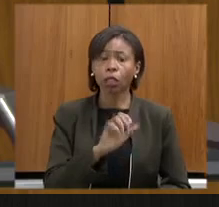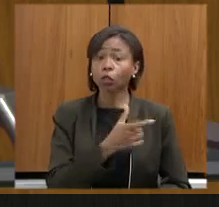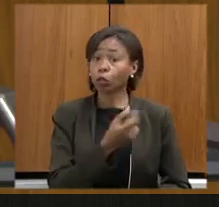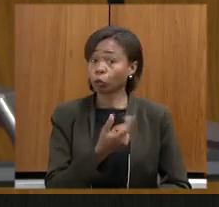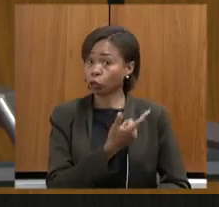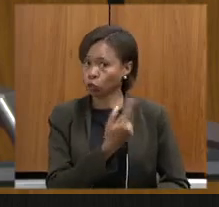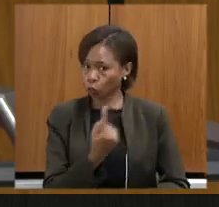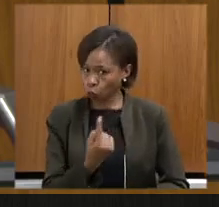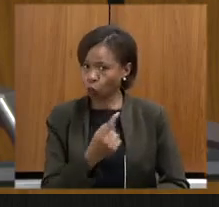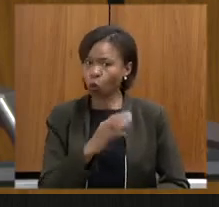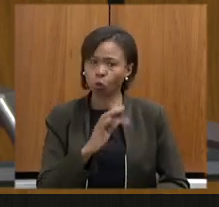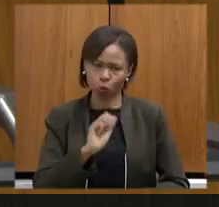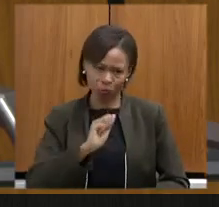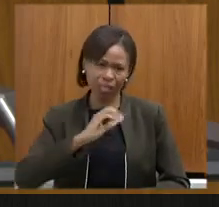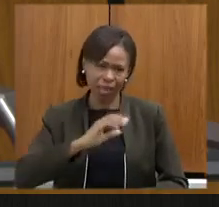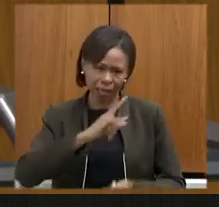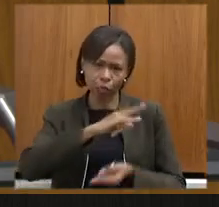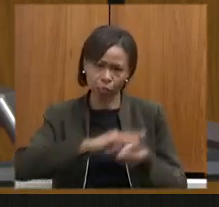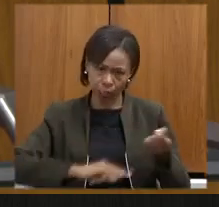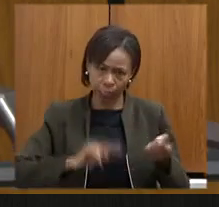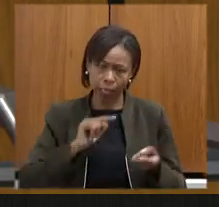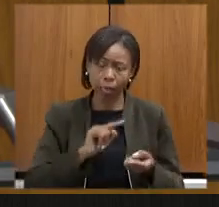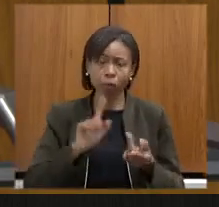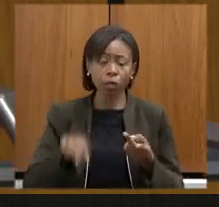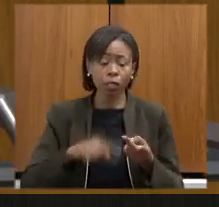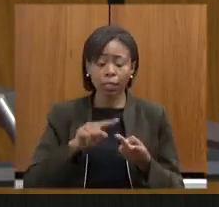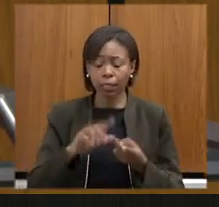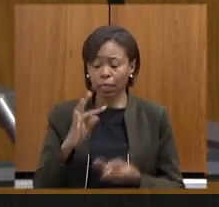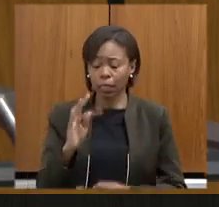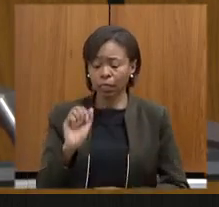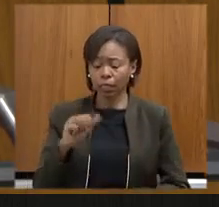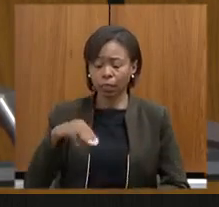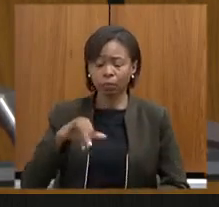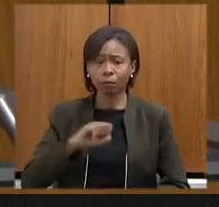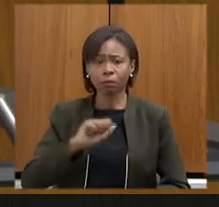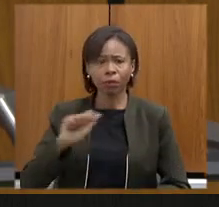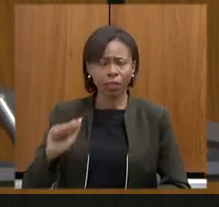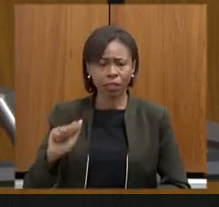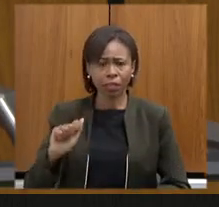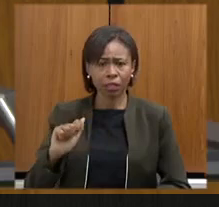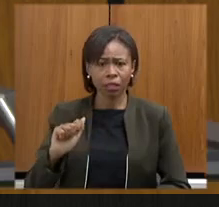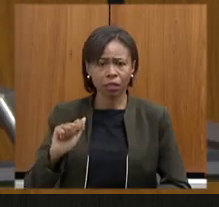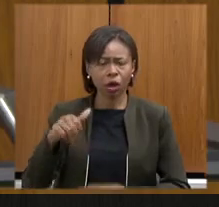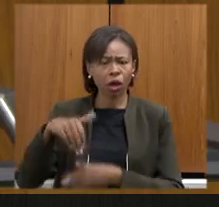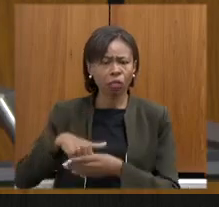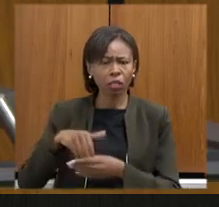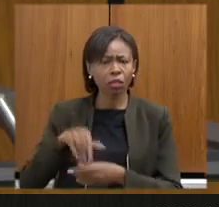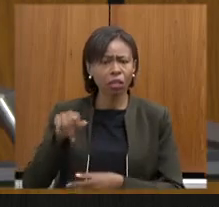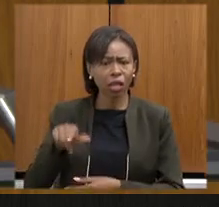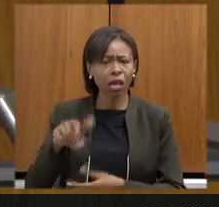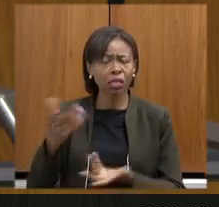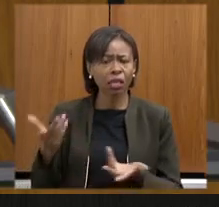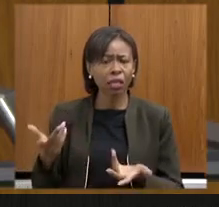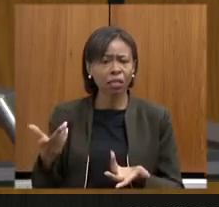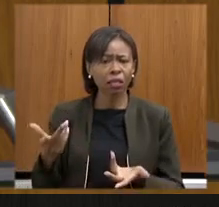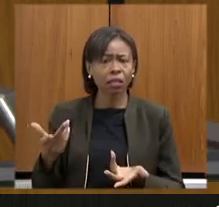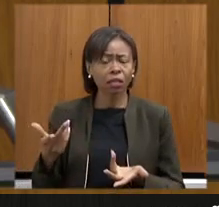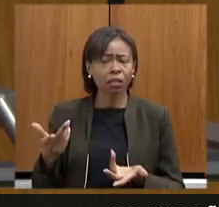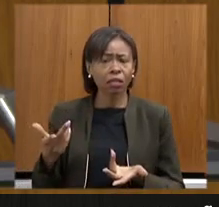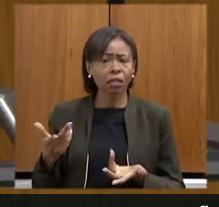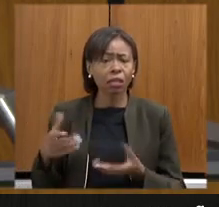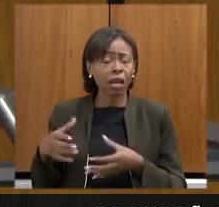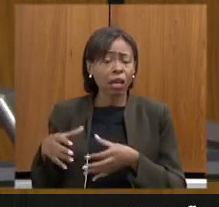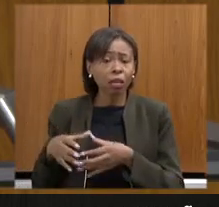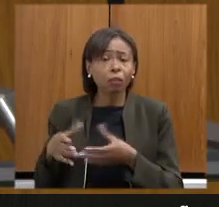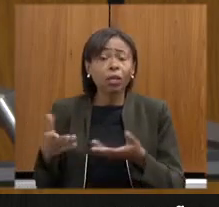técnica na Câmara de Atividades Minerárias a pergunta que fica é que importância a Serra do Curral